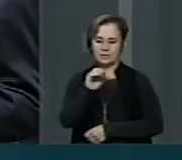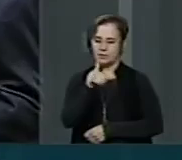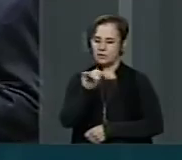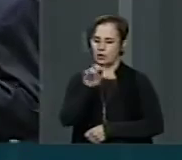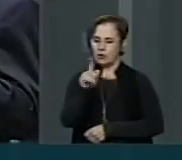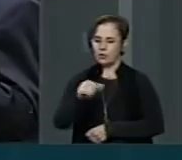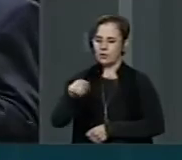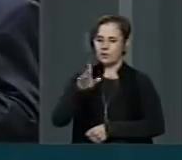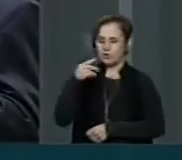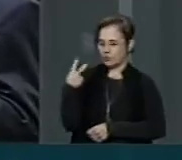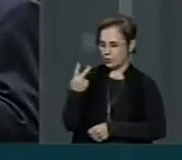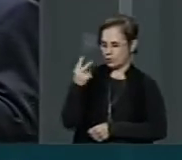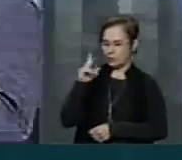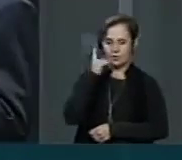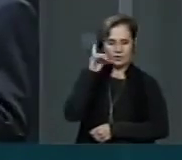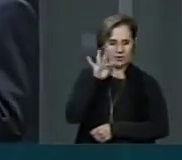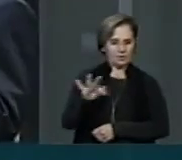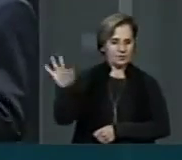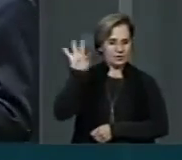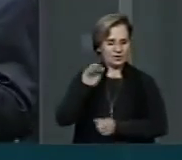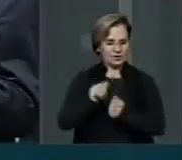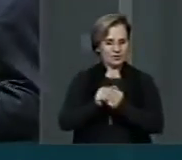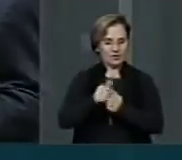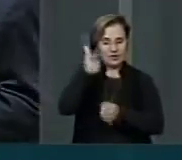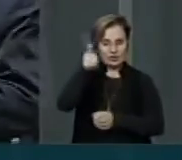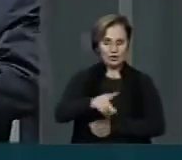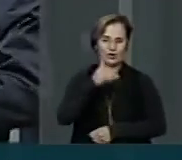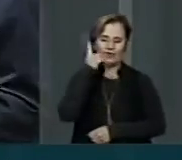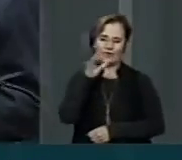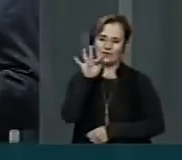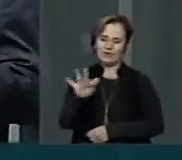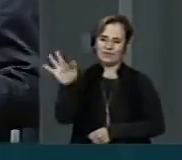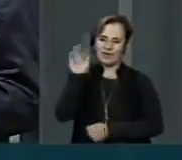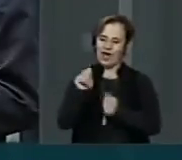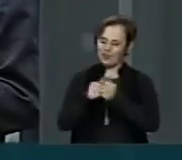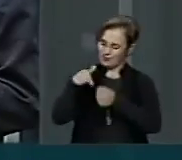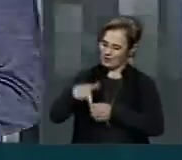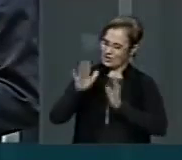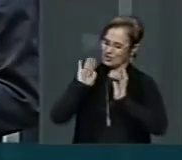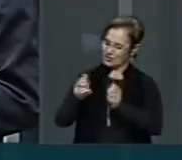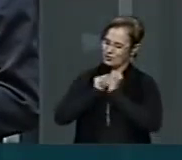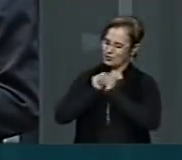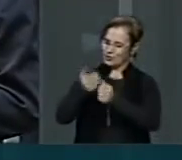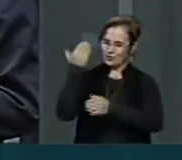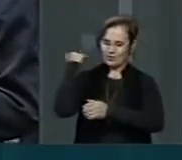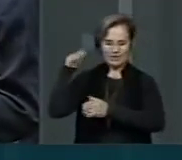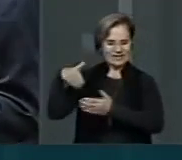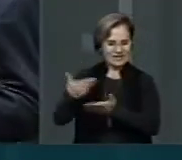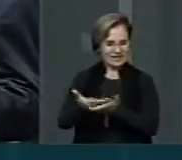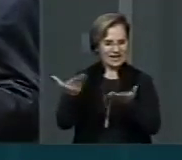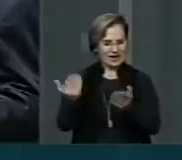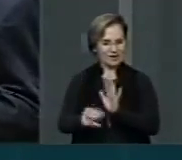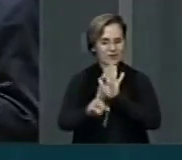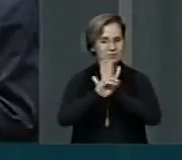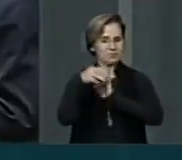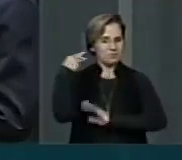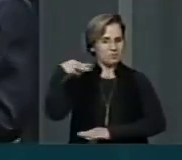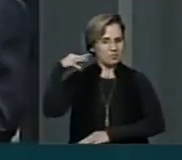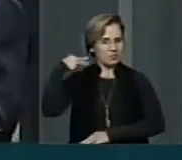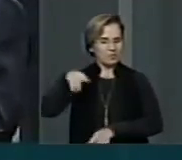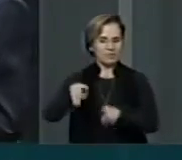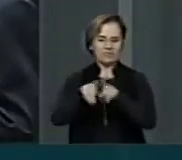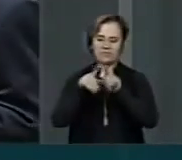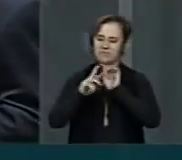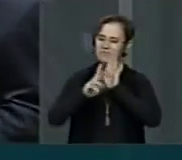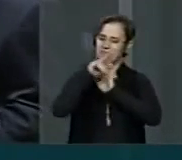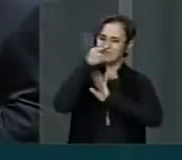elegemos deputado federal e nos reelegemos deputado federal. Estamos aqui, hoje, representando não só o Maranhão, mas como o